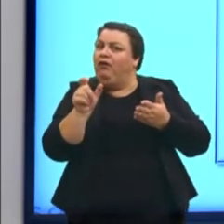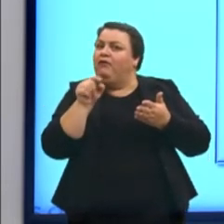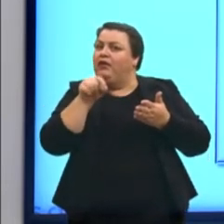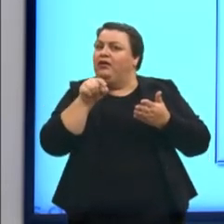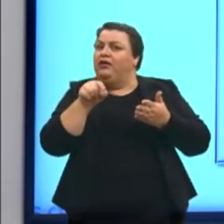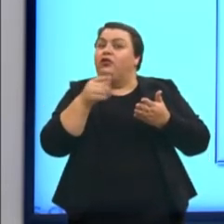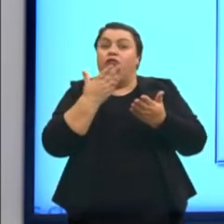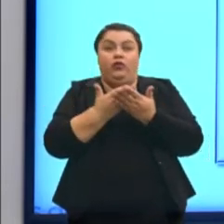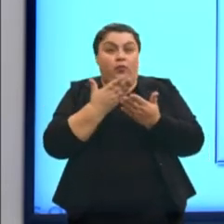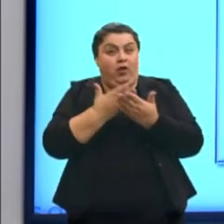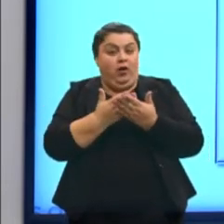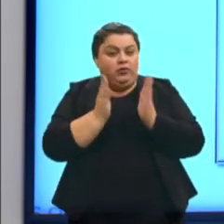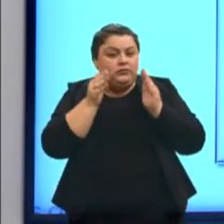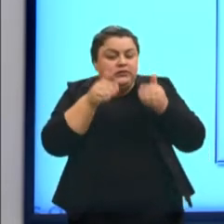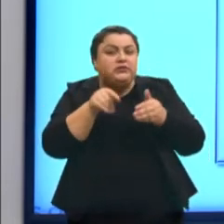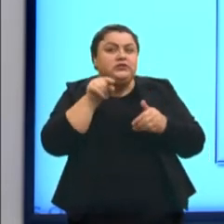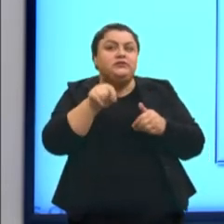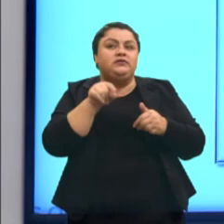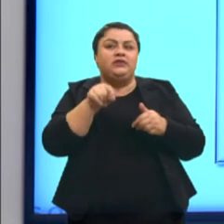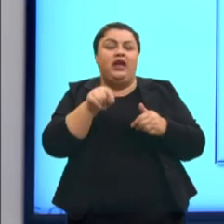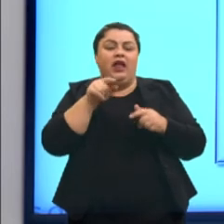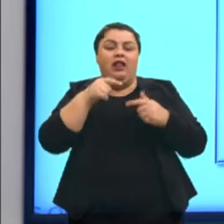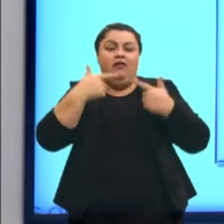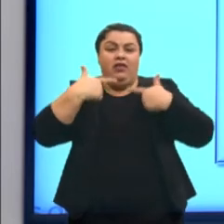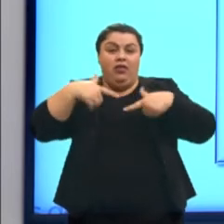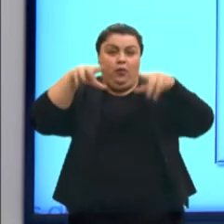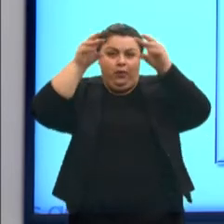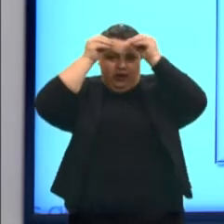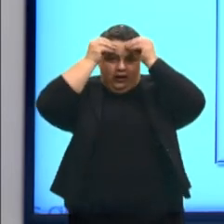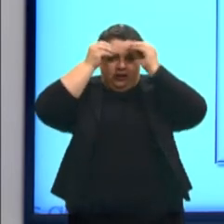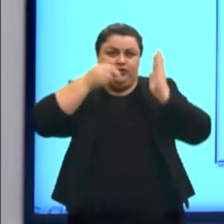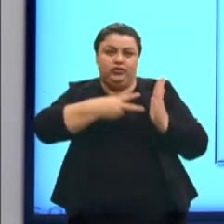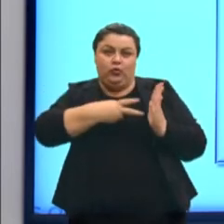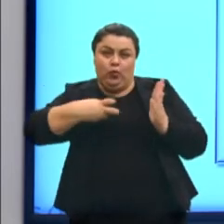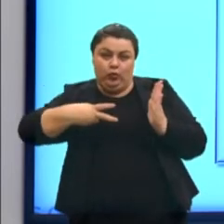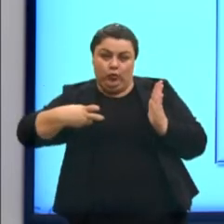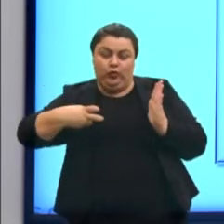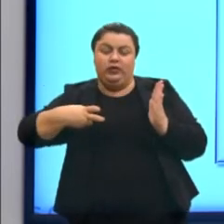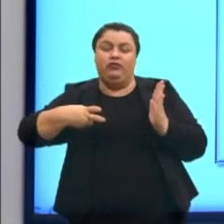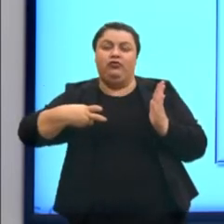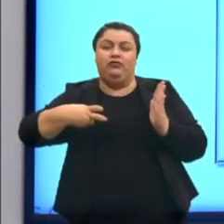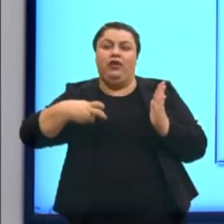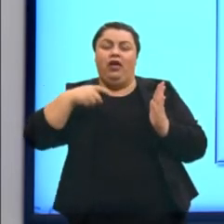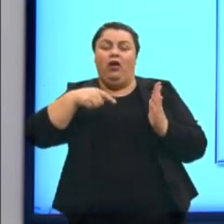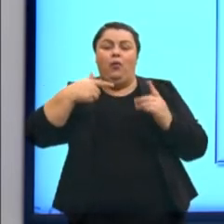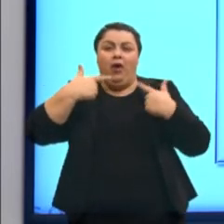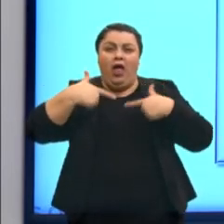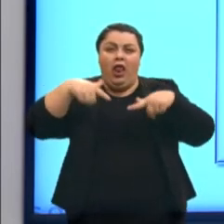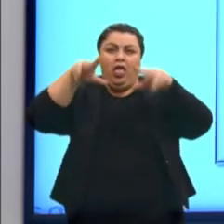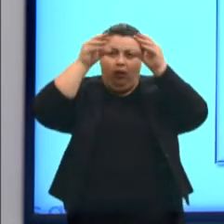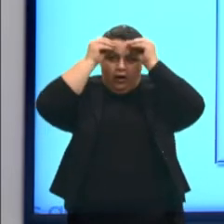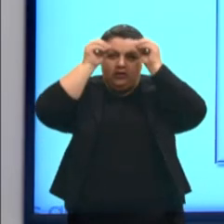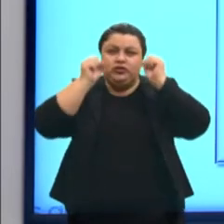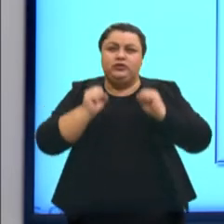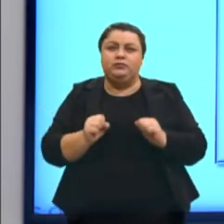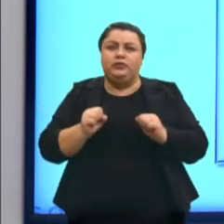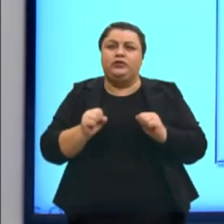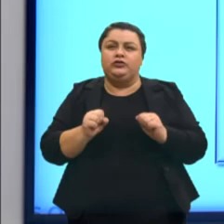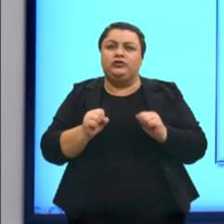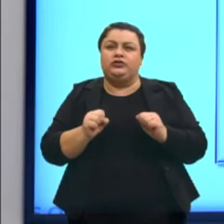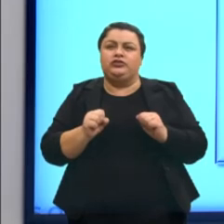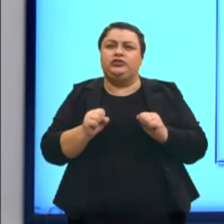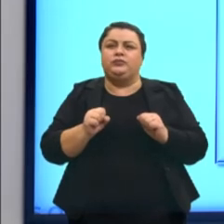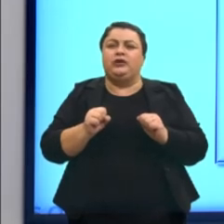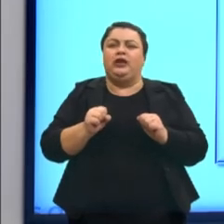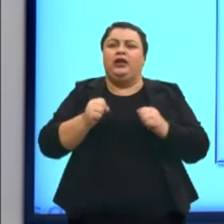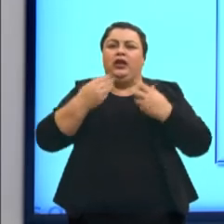logo ela chega aí. Ela vai ser uma linguagem muito mais conotativa. É uma linguagem que pode ser considerada uma linguagem